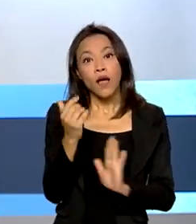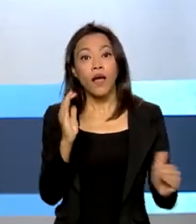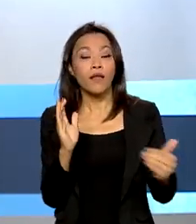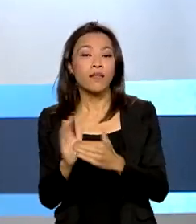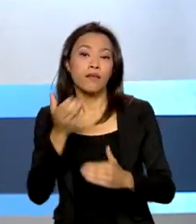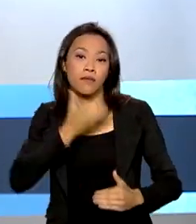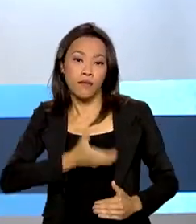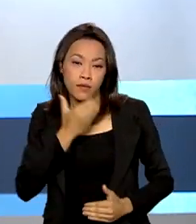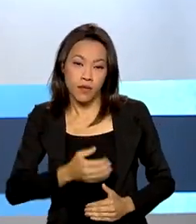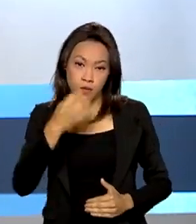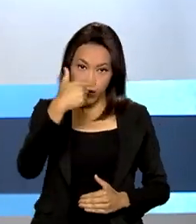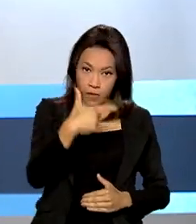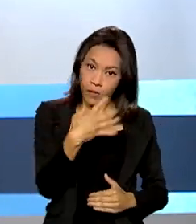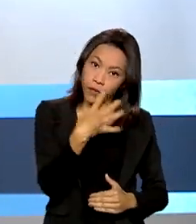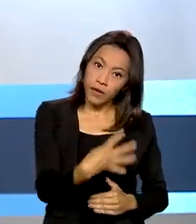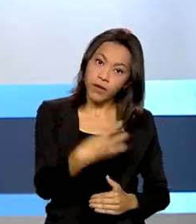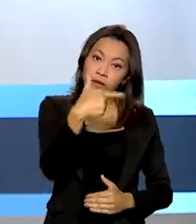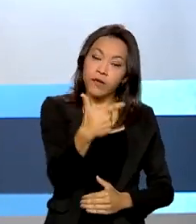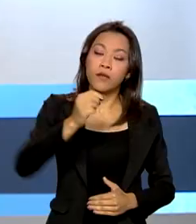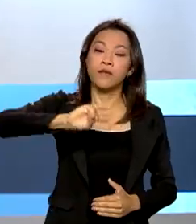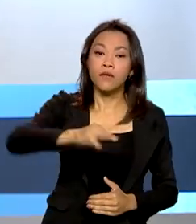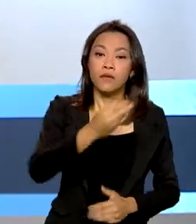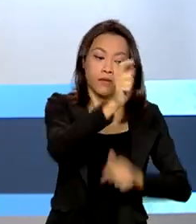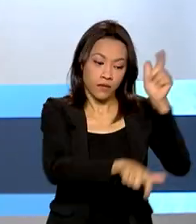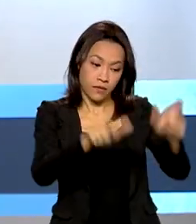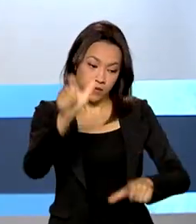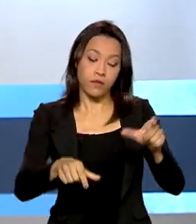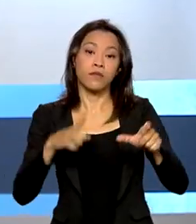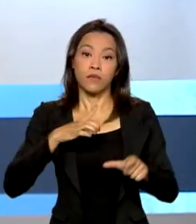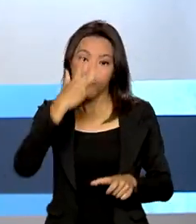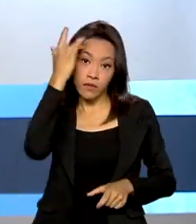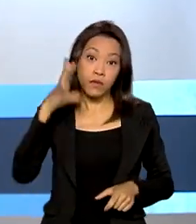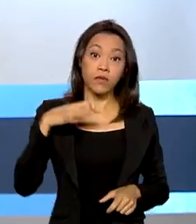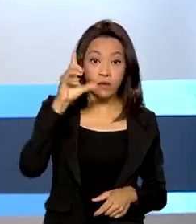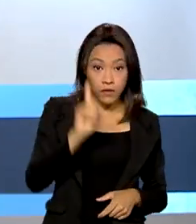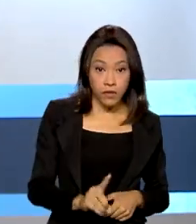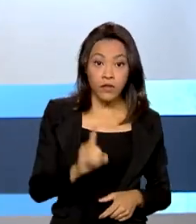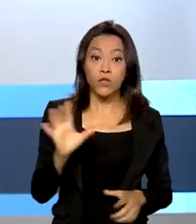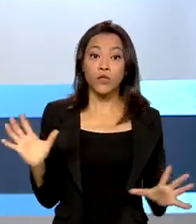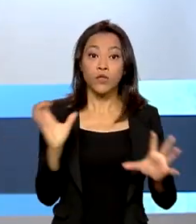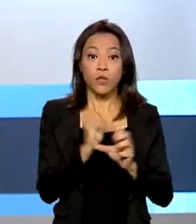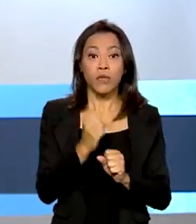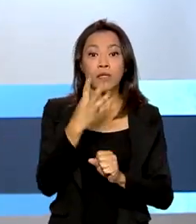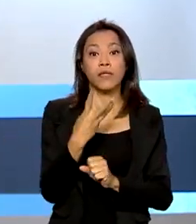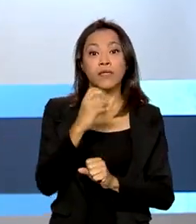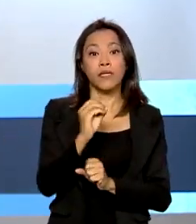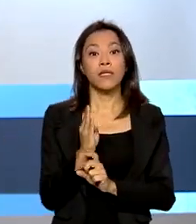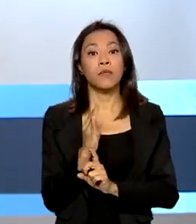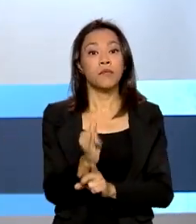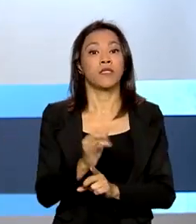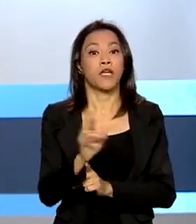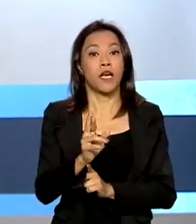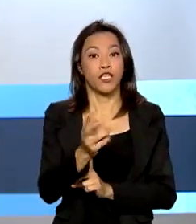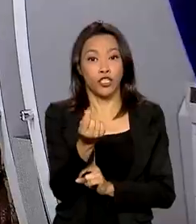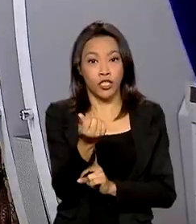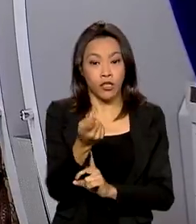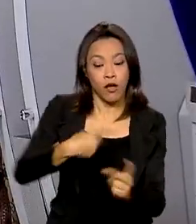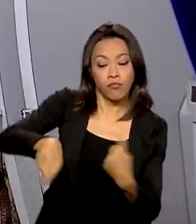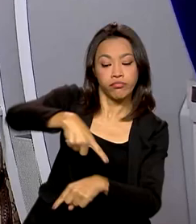42 milhões de trabalhadores vão ser beneficiados. São cerca de 30 bilhões de reais injetados na economia.